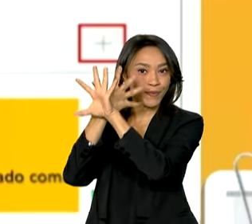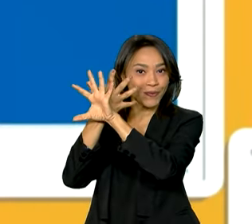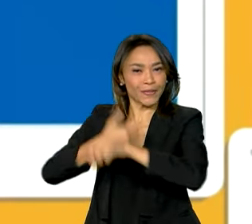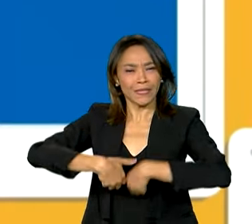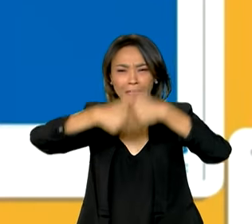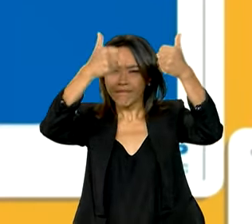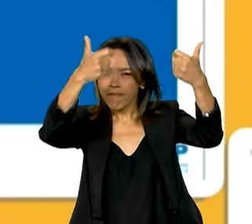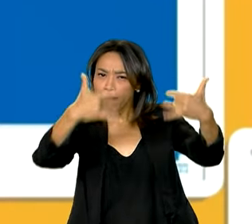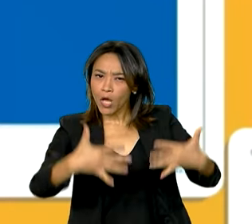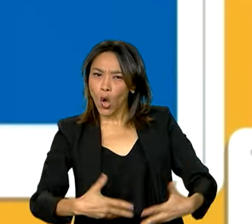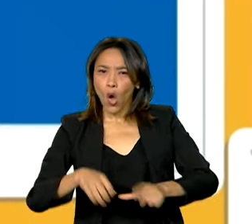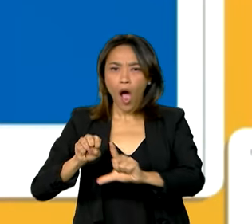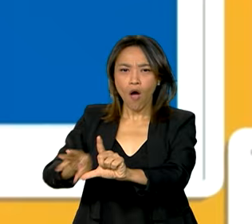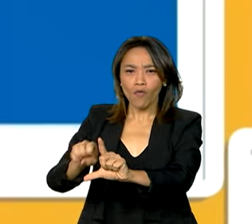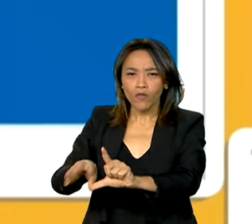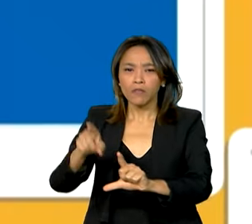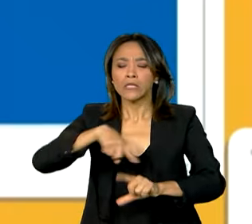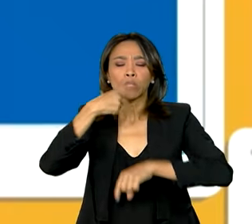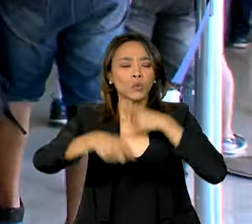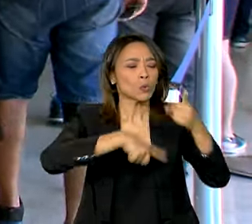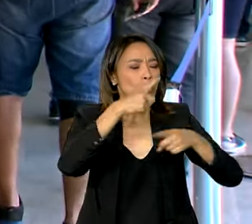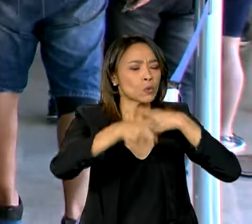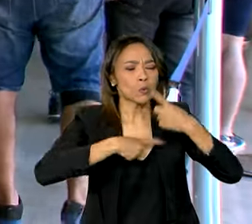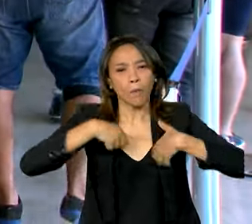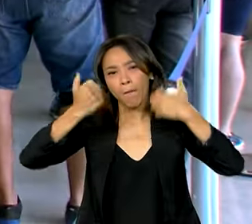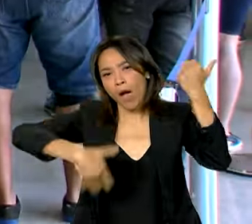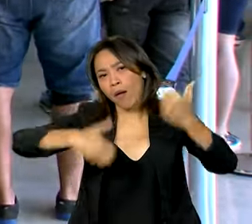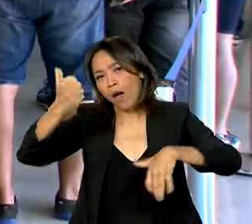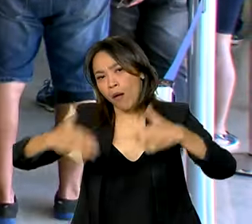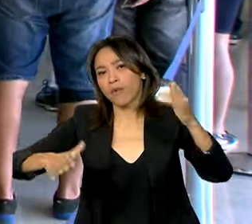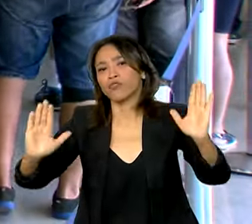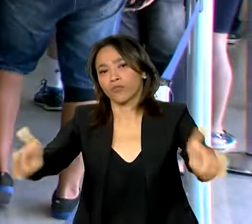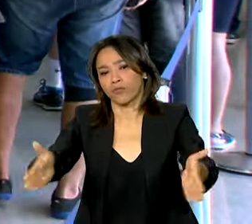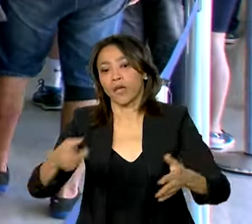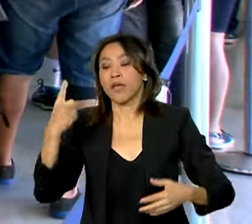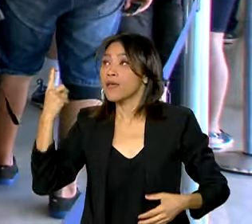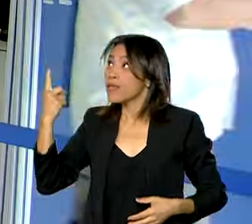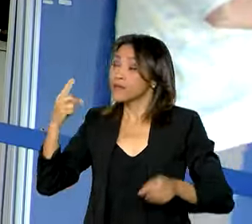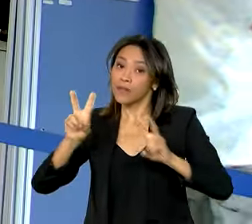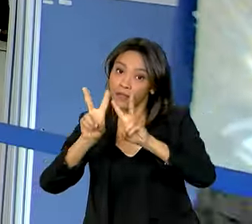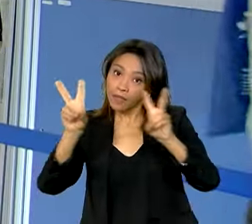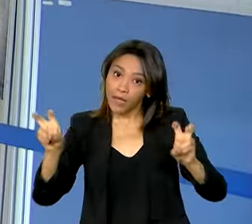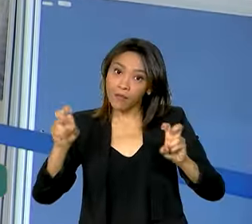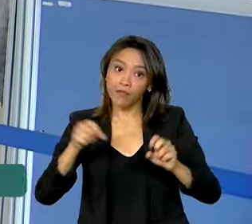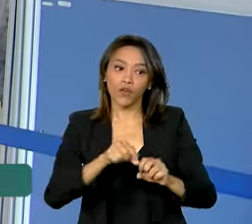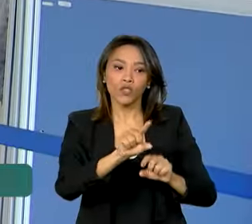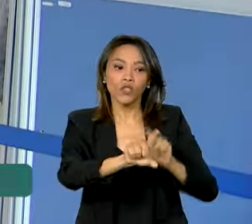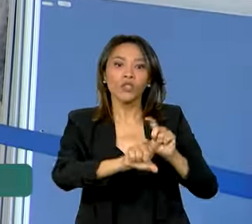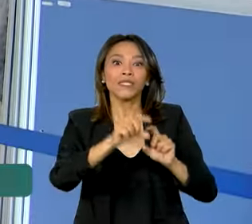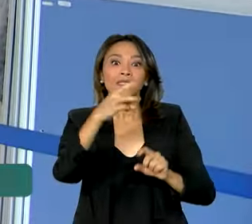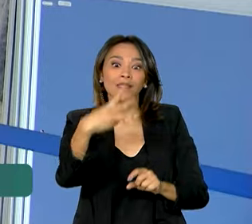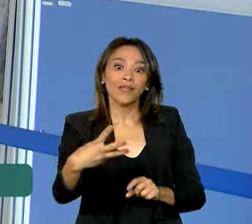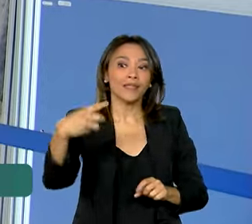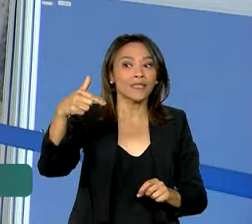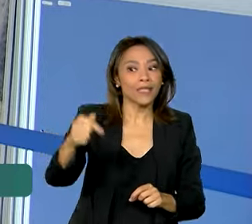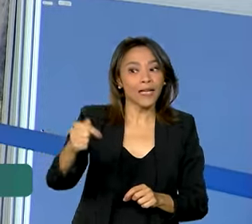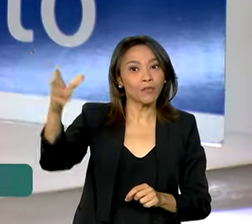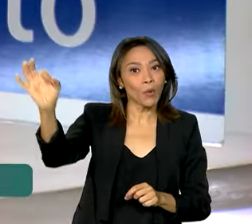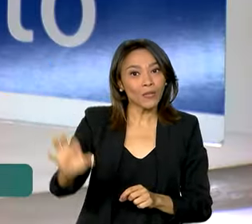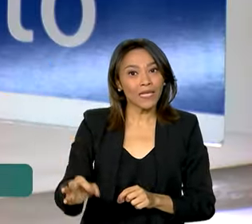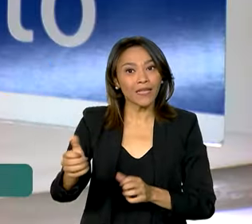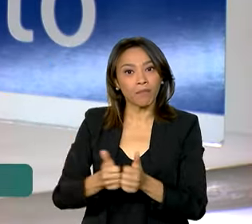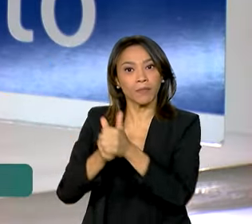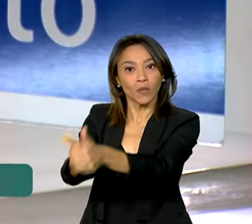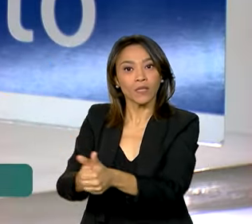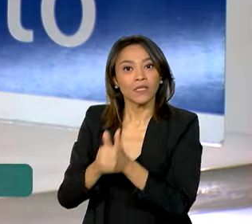ao vivo as dúvidas dos participantes. O assunto dessa live foi escolhido por 37% dos seguidores do